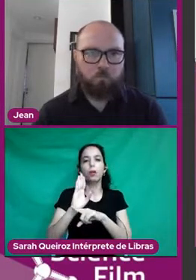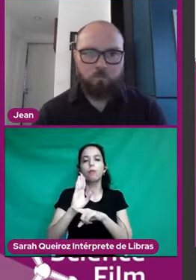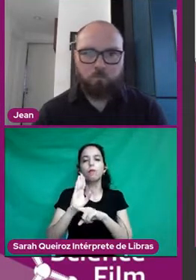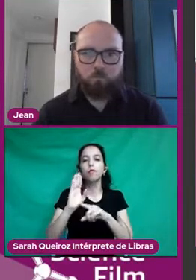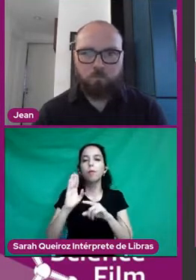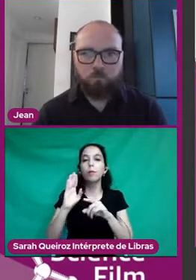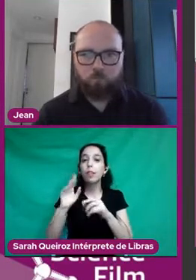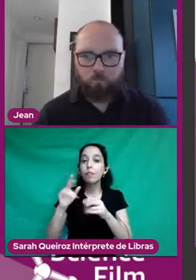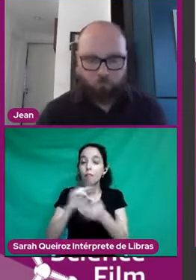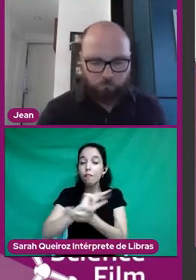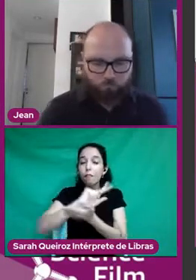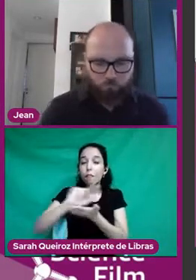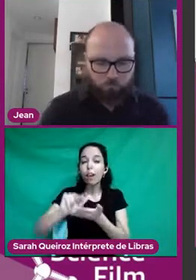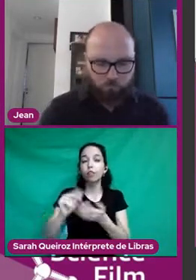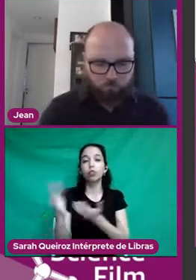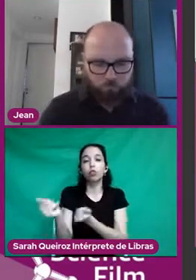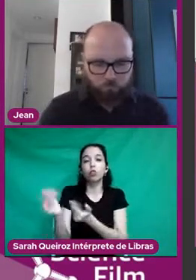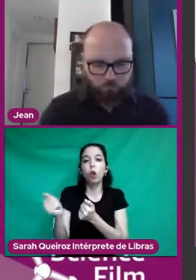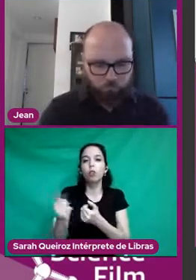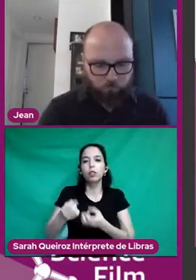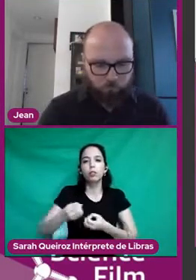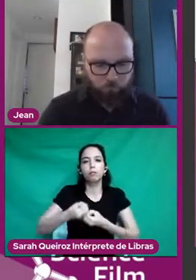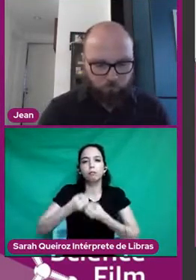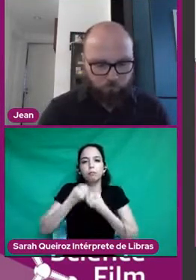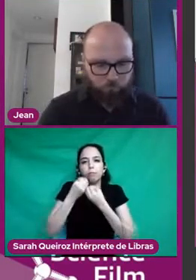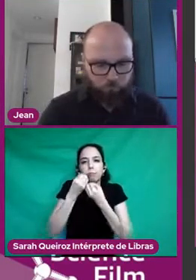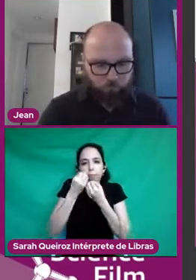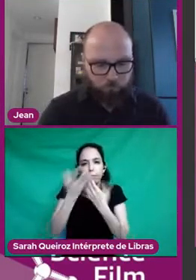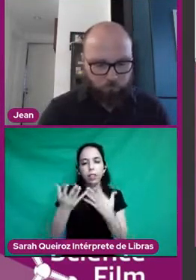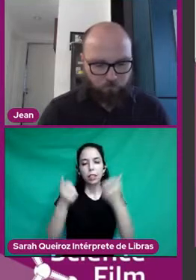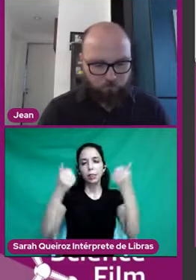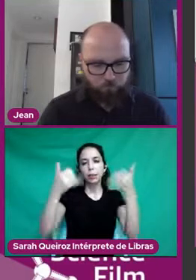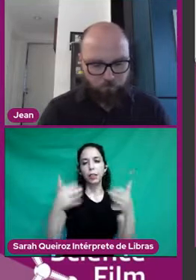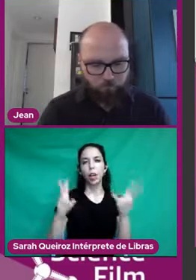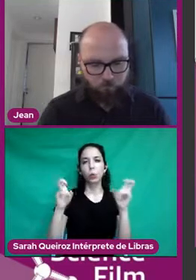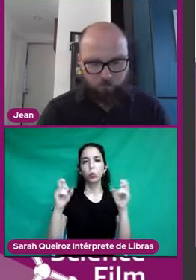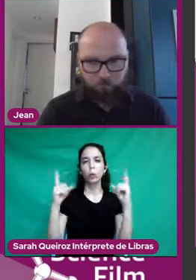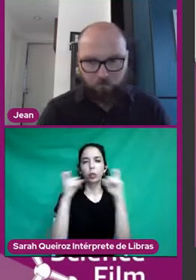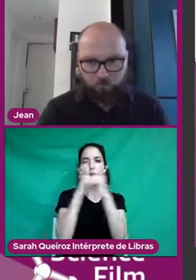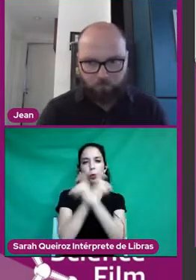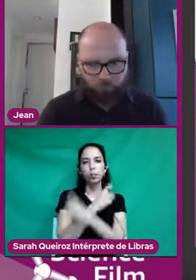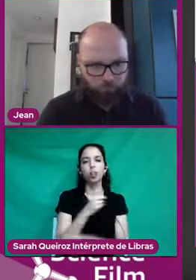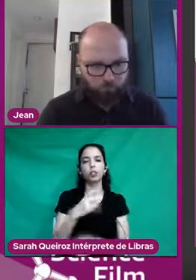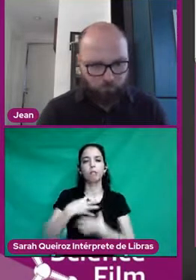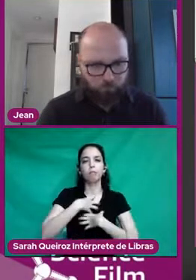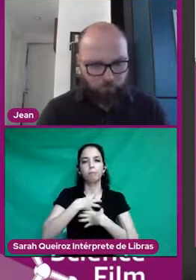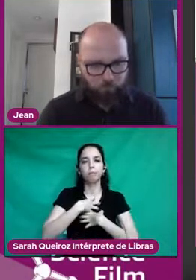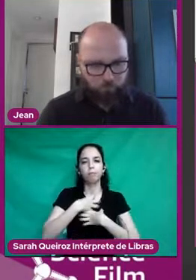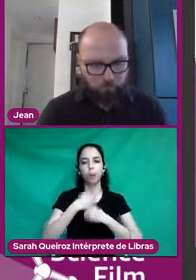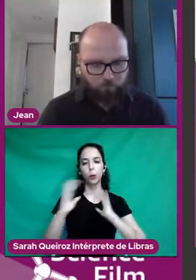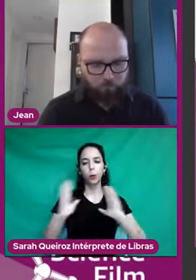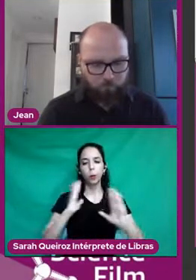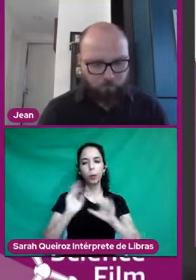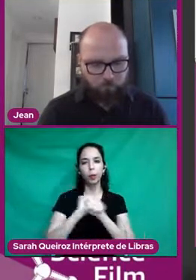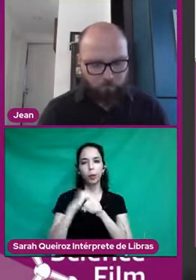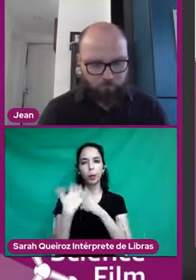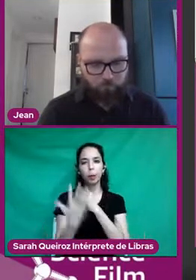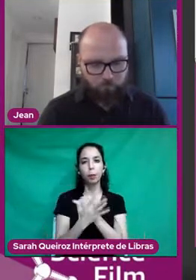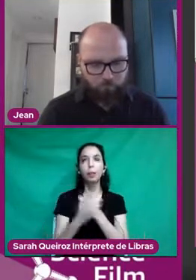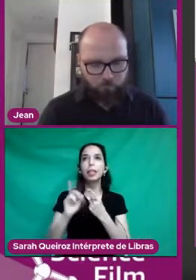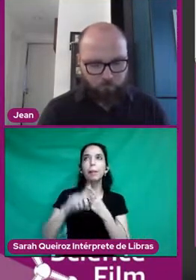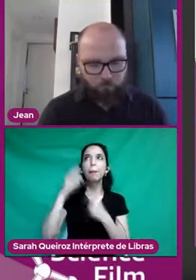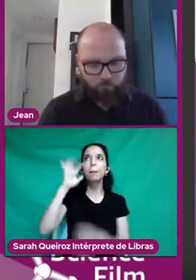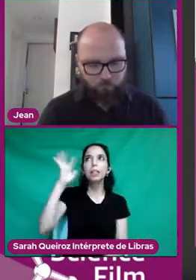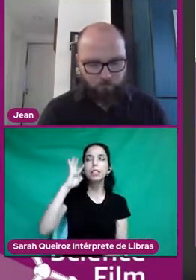mundo, dando depoimentos sobre as dificuldades que eles estavam enfrentando, como seria esse mundo após pandemia.